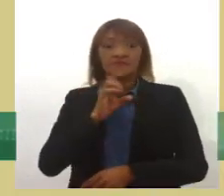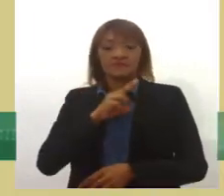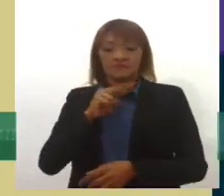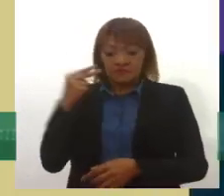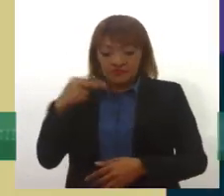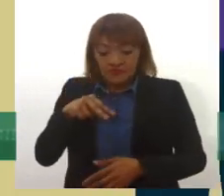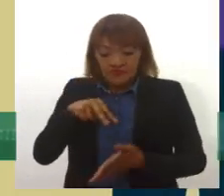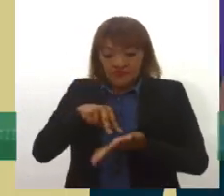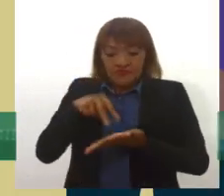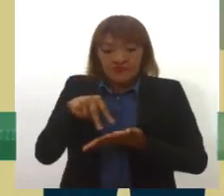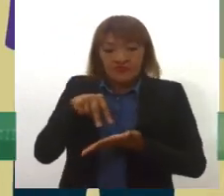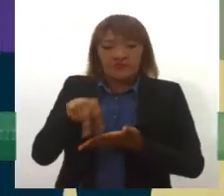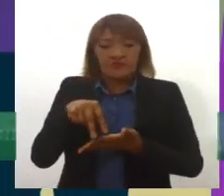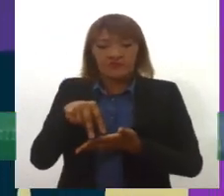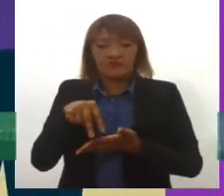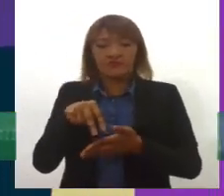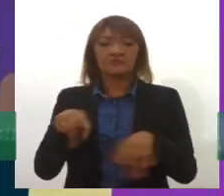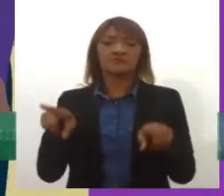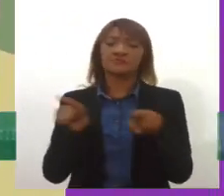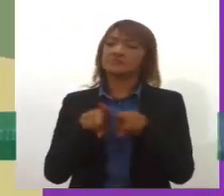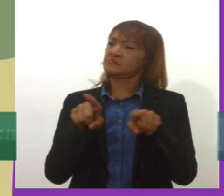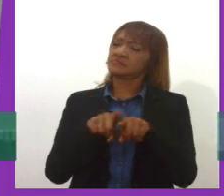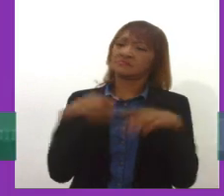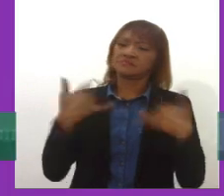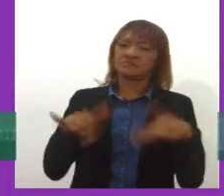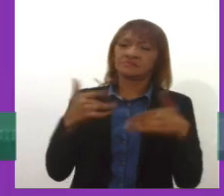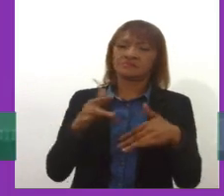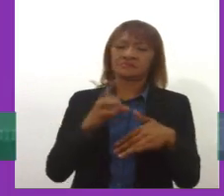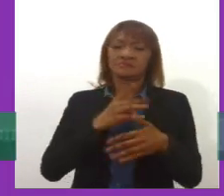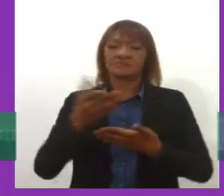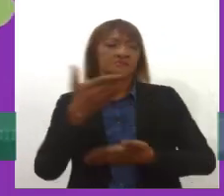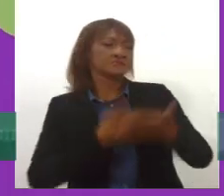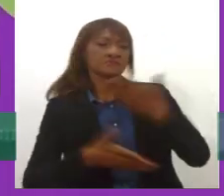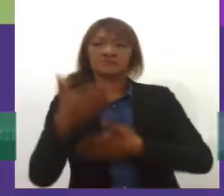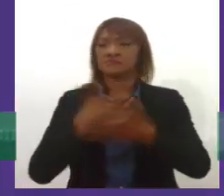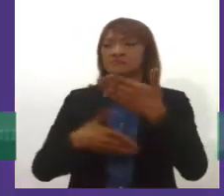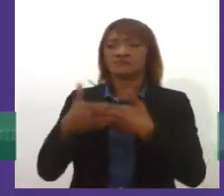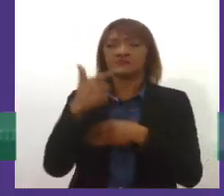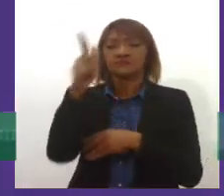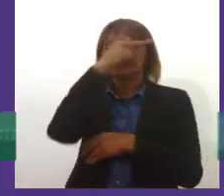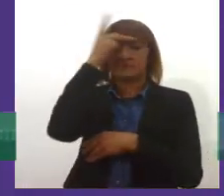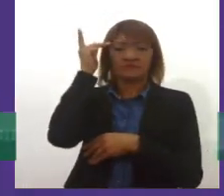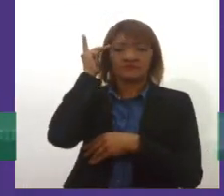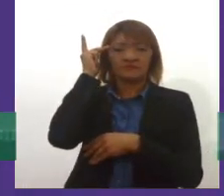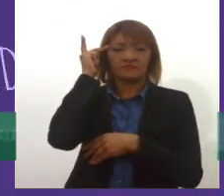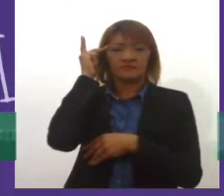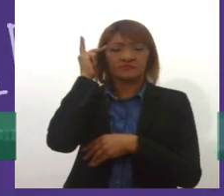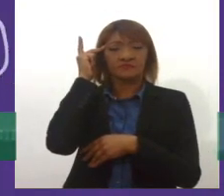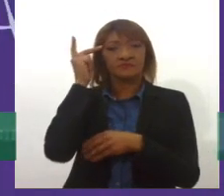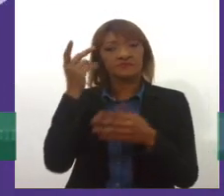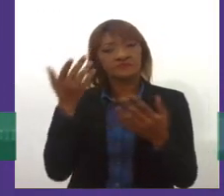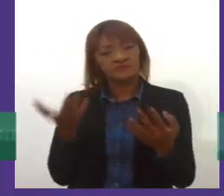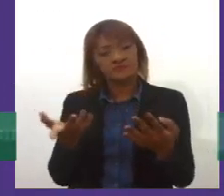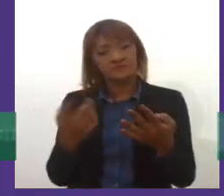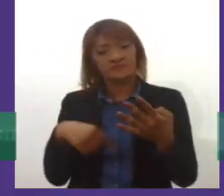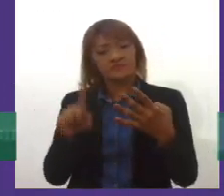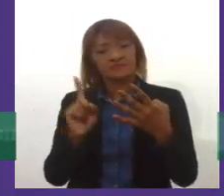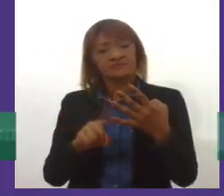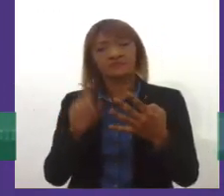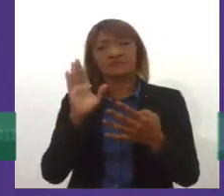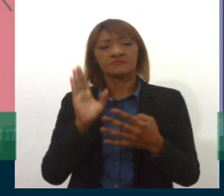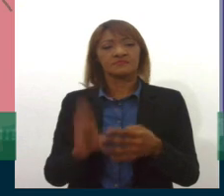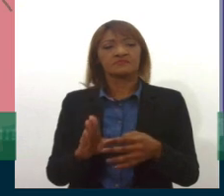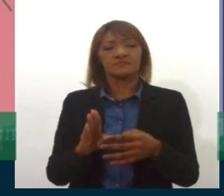E a fobia social, que é o medo de interagir com outras pessoas. E por fim, chegamos à